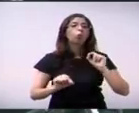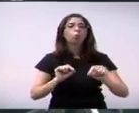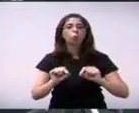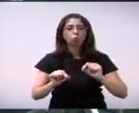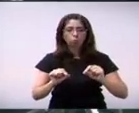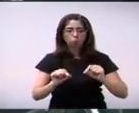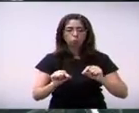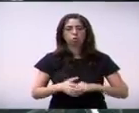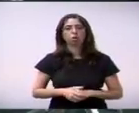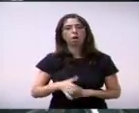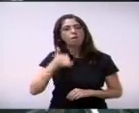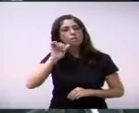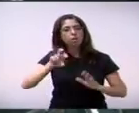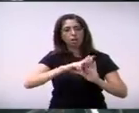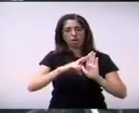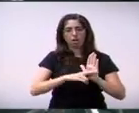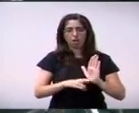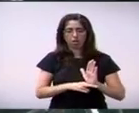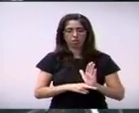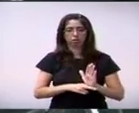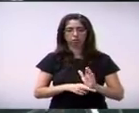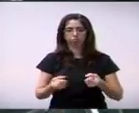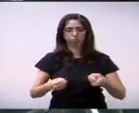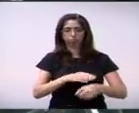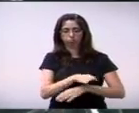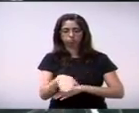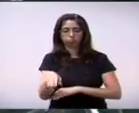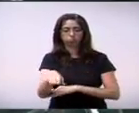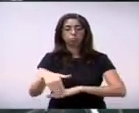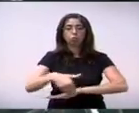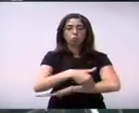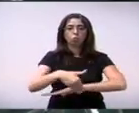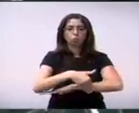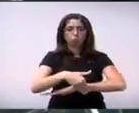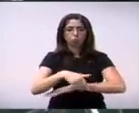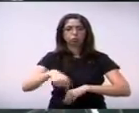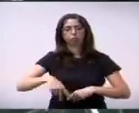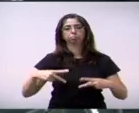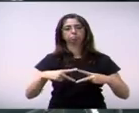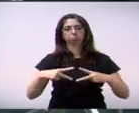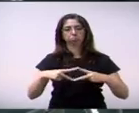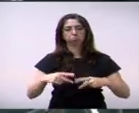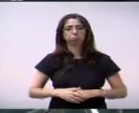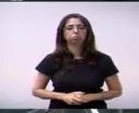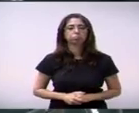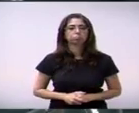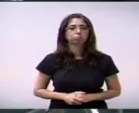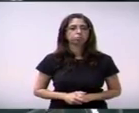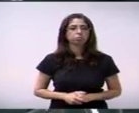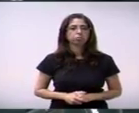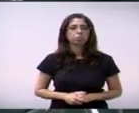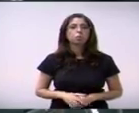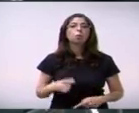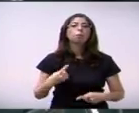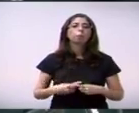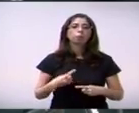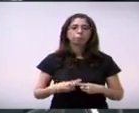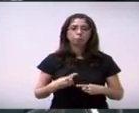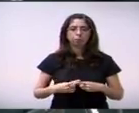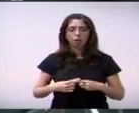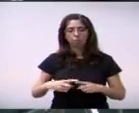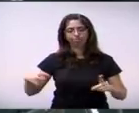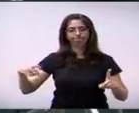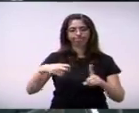preventivas no trânsito das vias públicas municipais que registram altos índices de